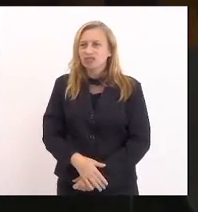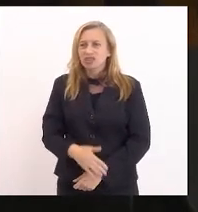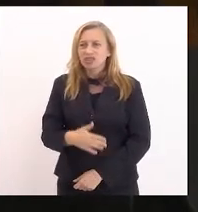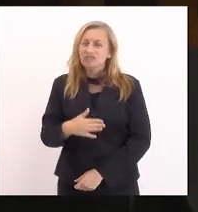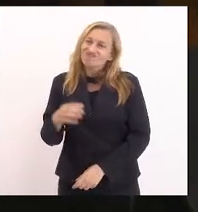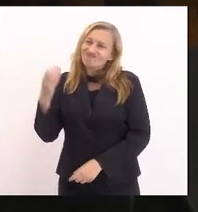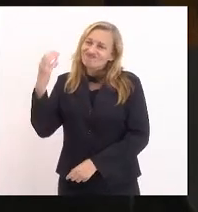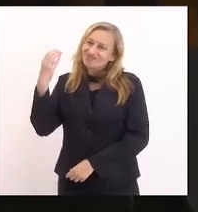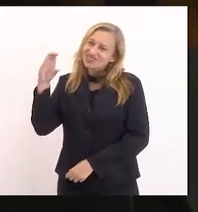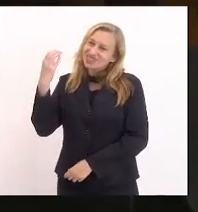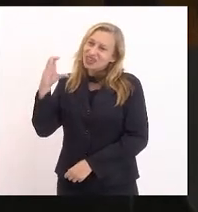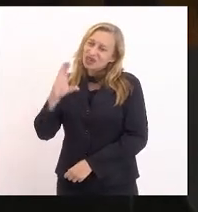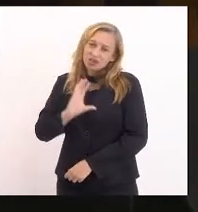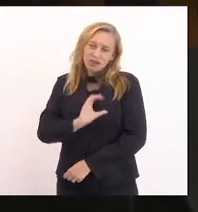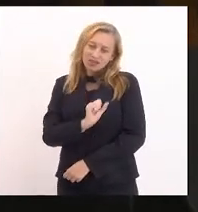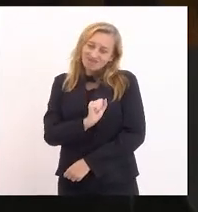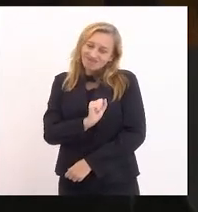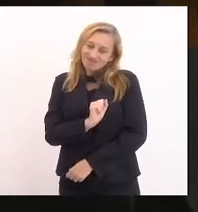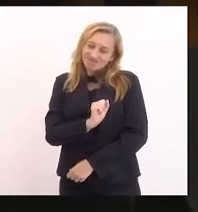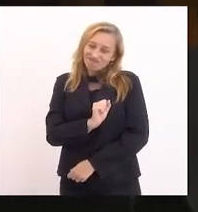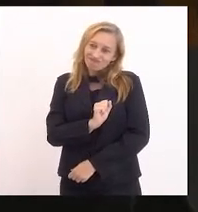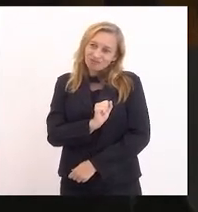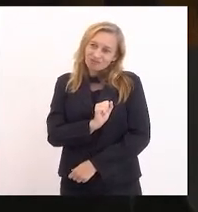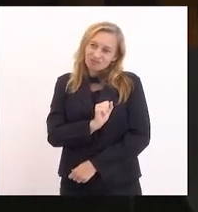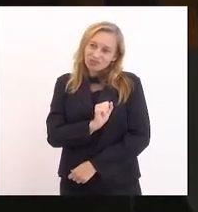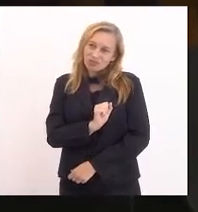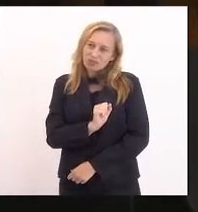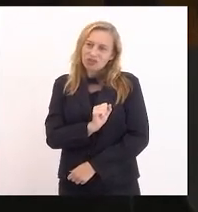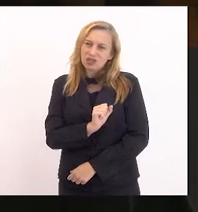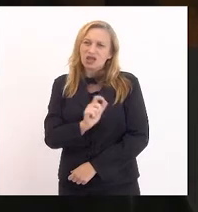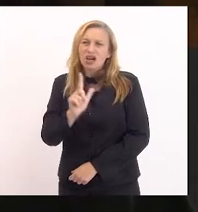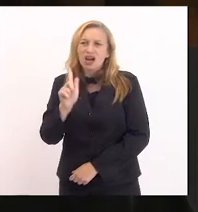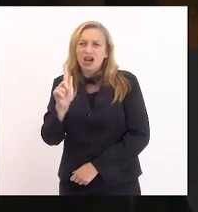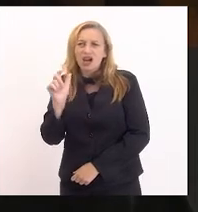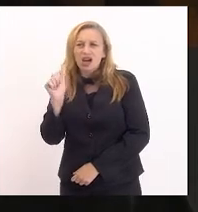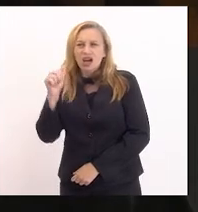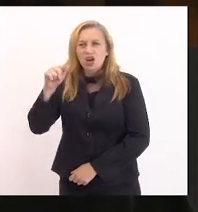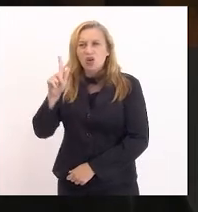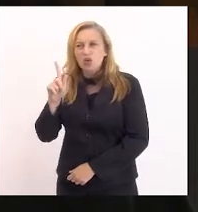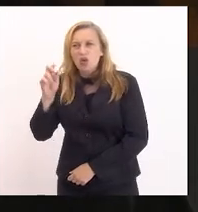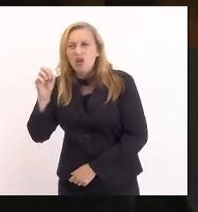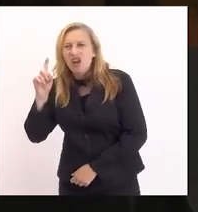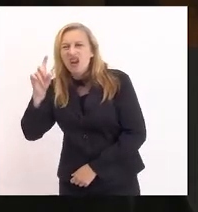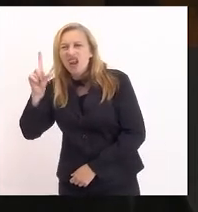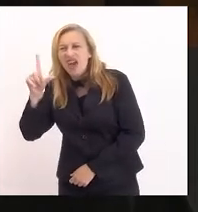Niterói. O congolês Moise,